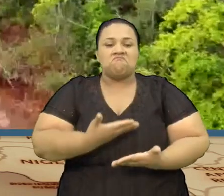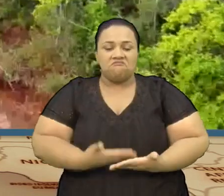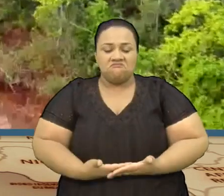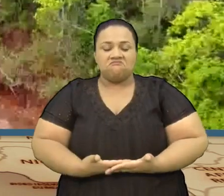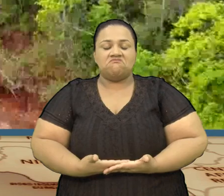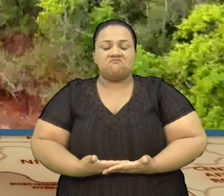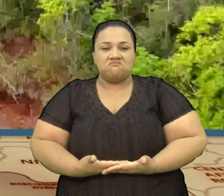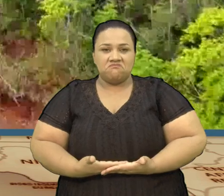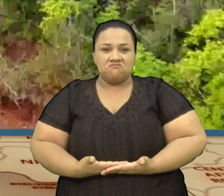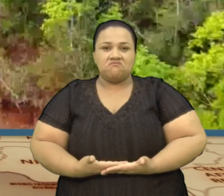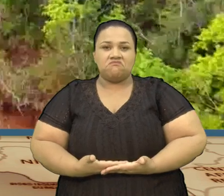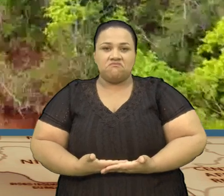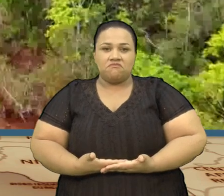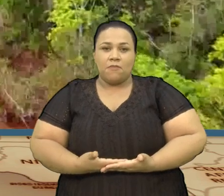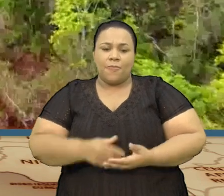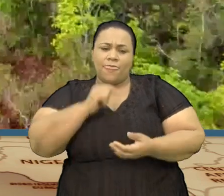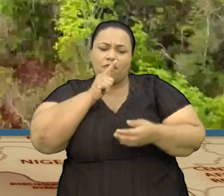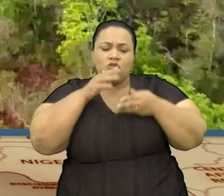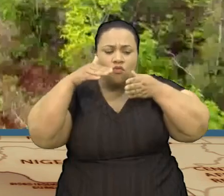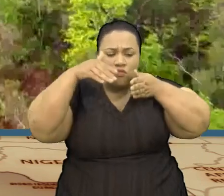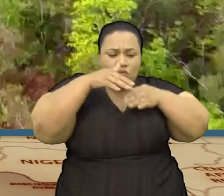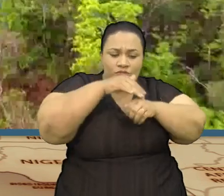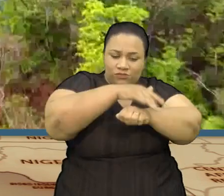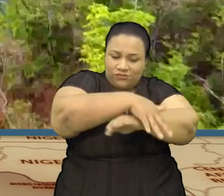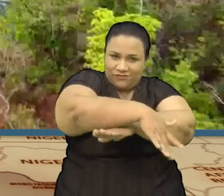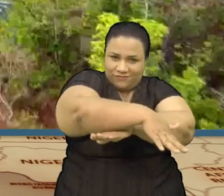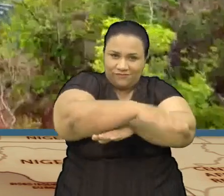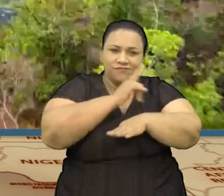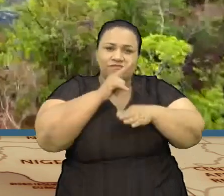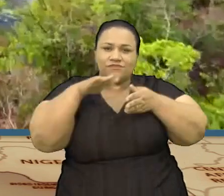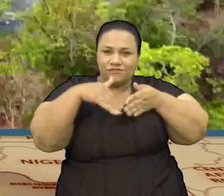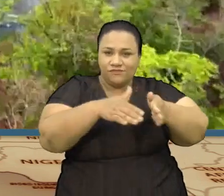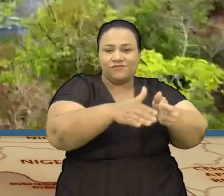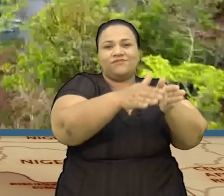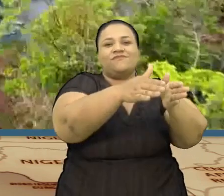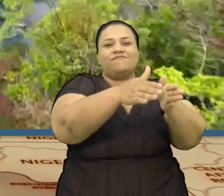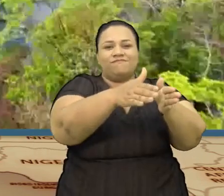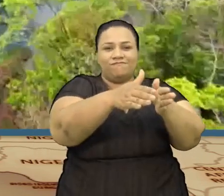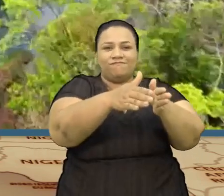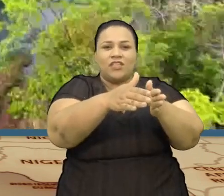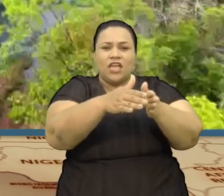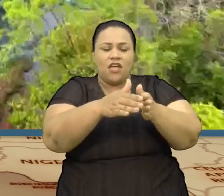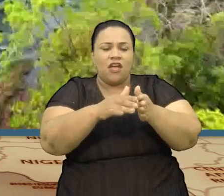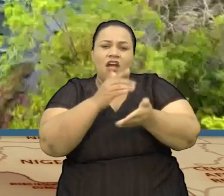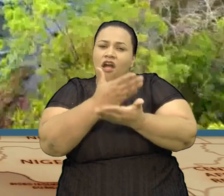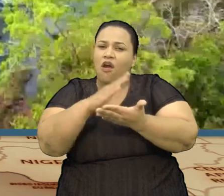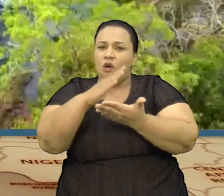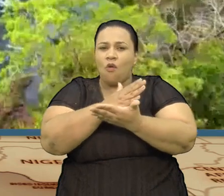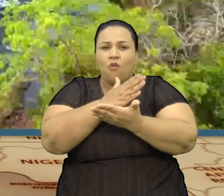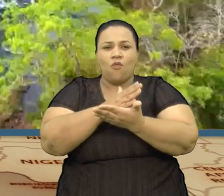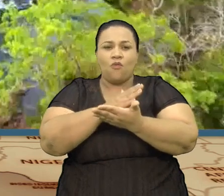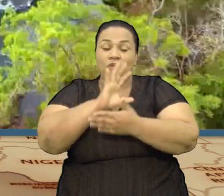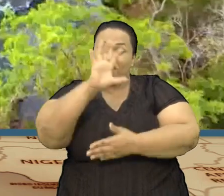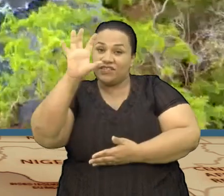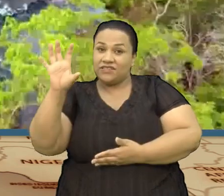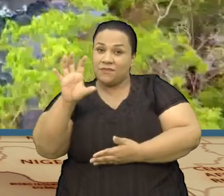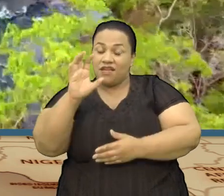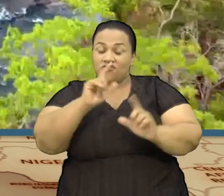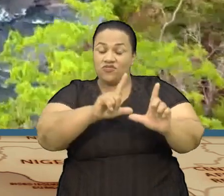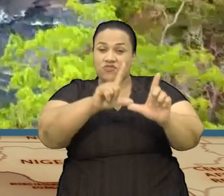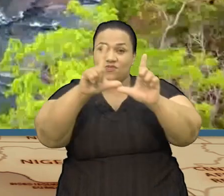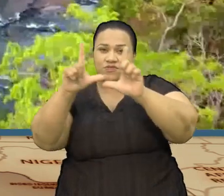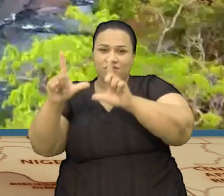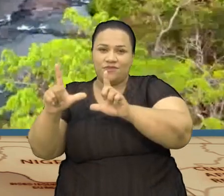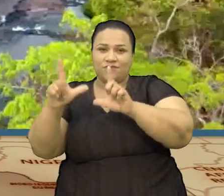encher os olhos Corredeiras e cachoeiras Este é apenas alguns dos destaques da